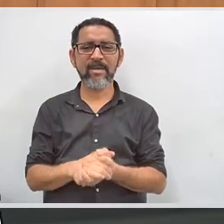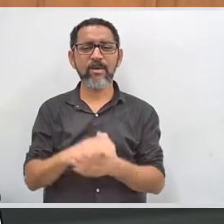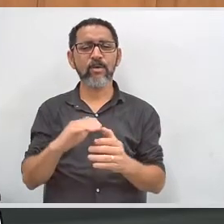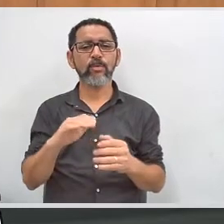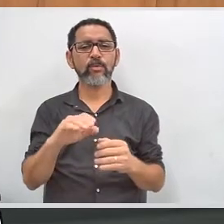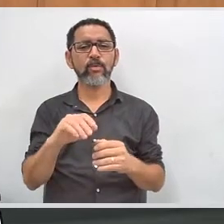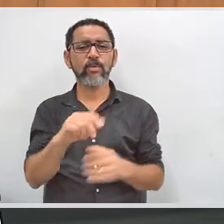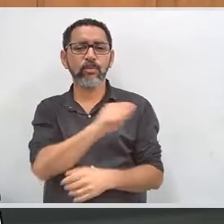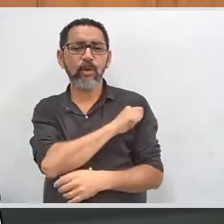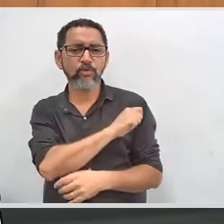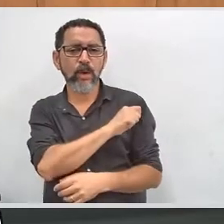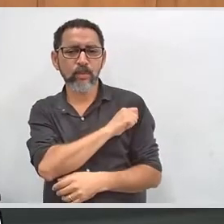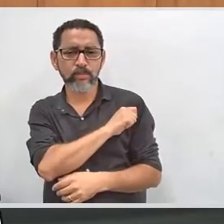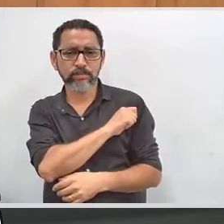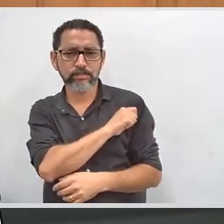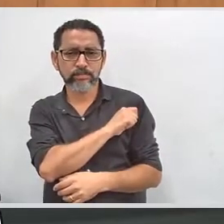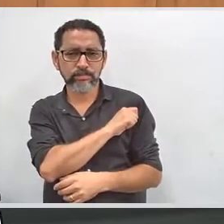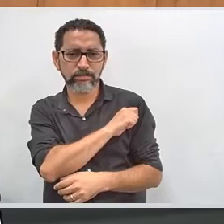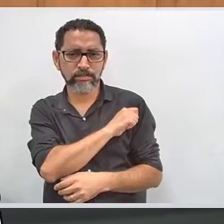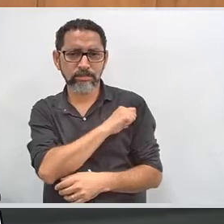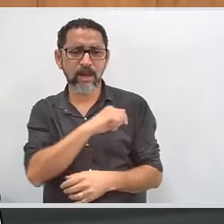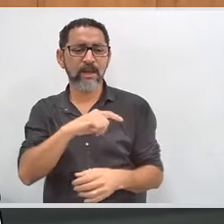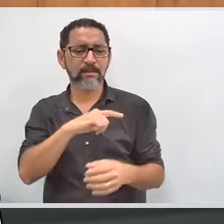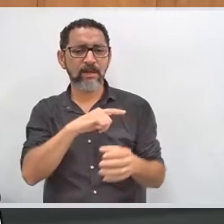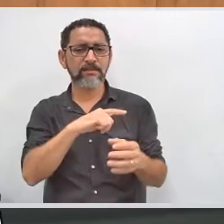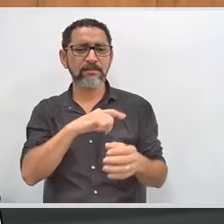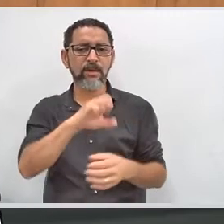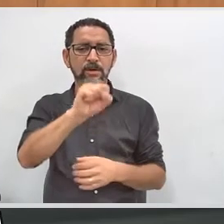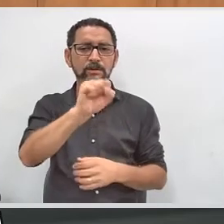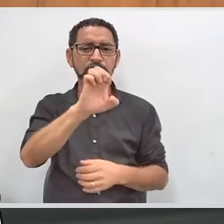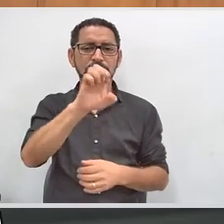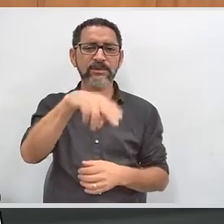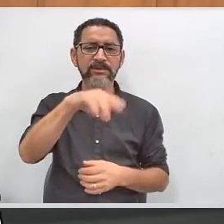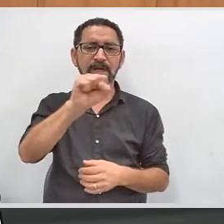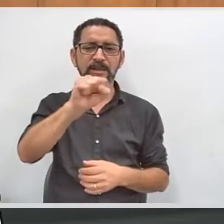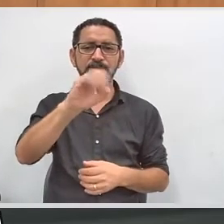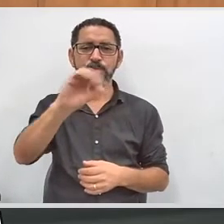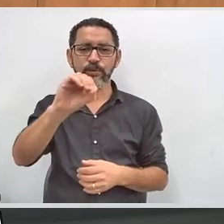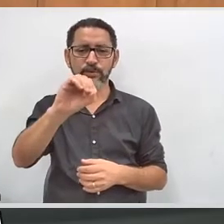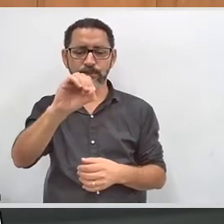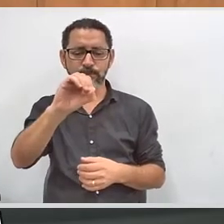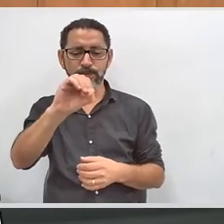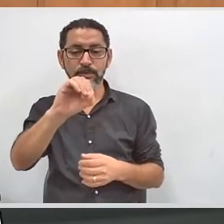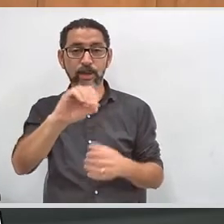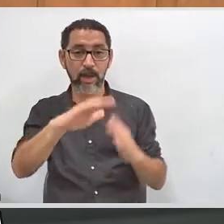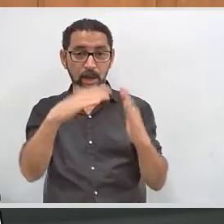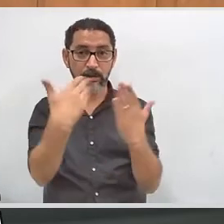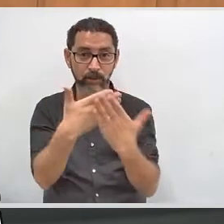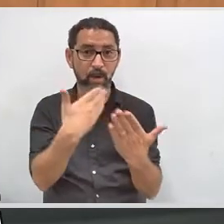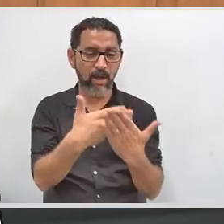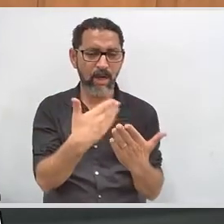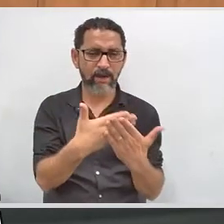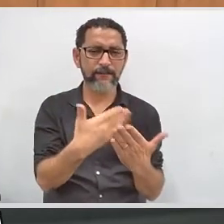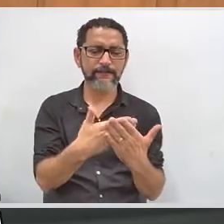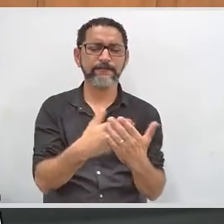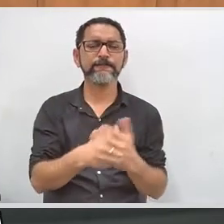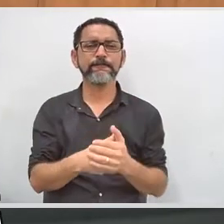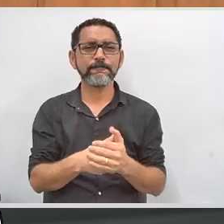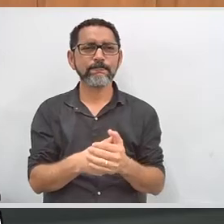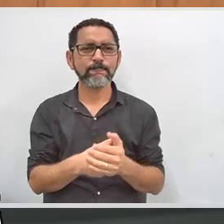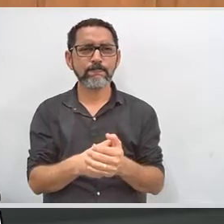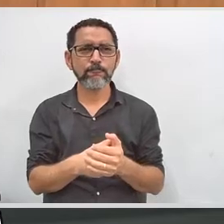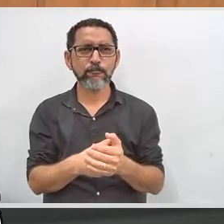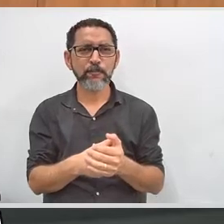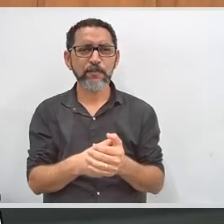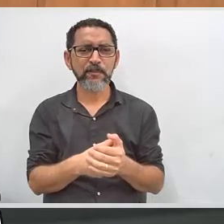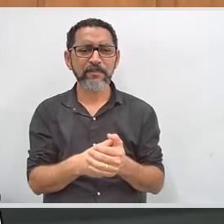e ele está registrado para nós dentro do censo escolar, nós temos ali, ou temos que ter,